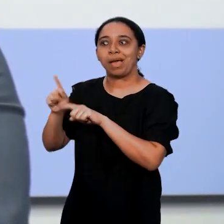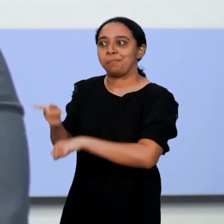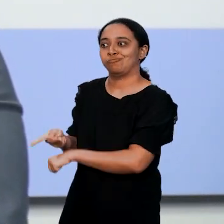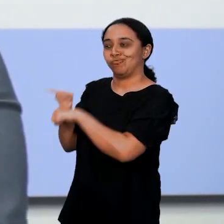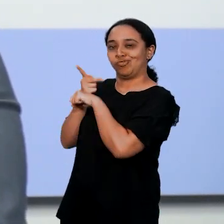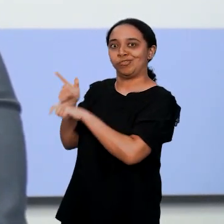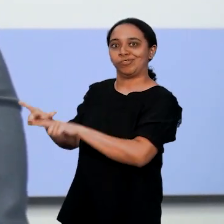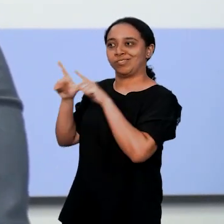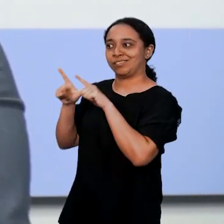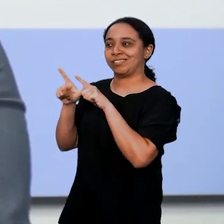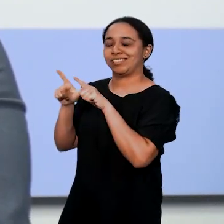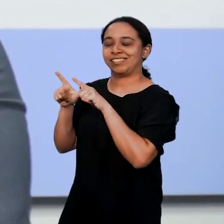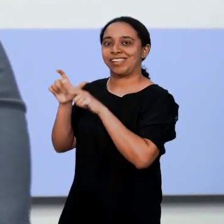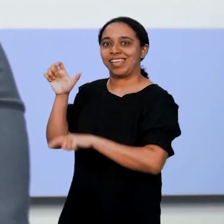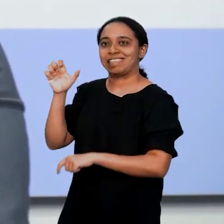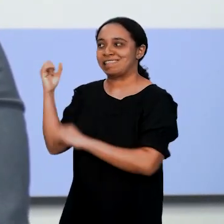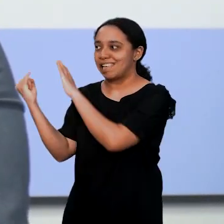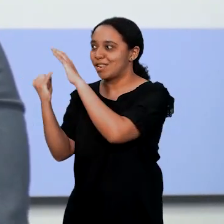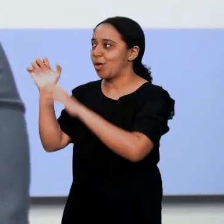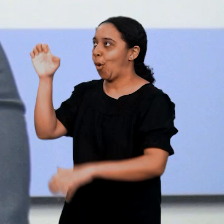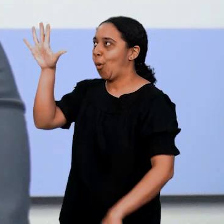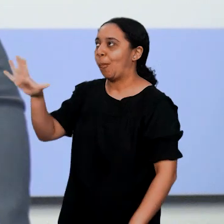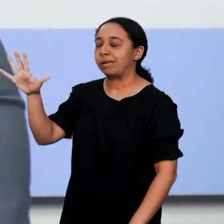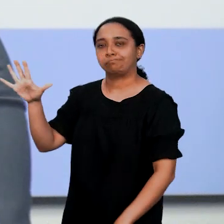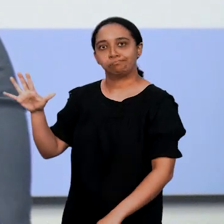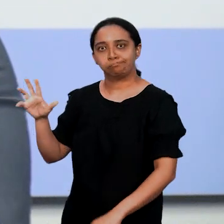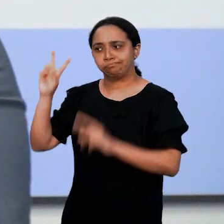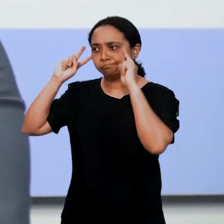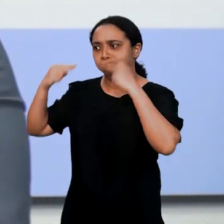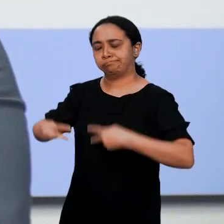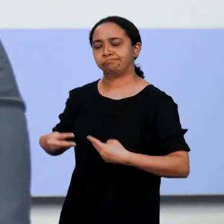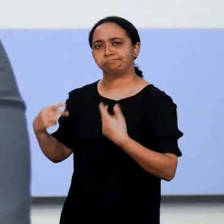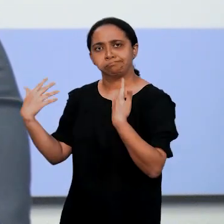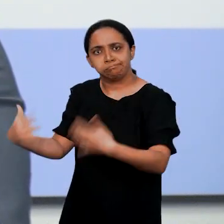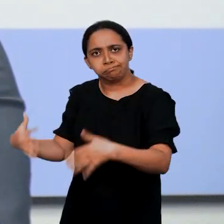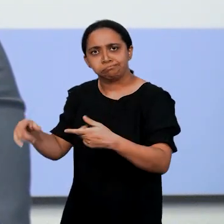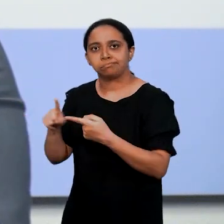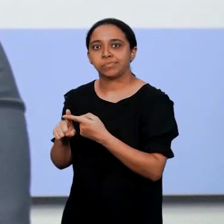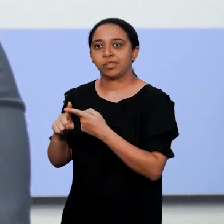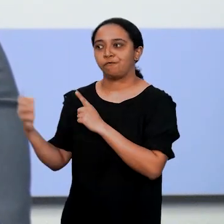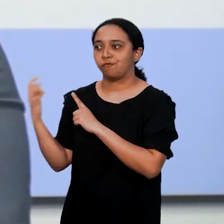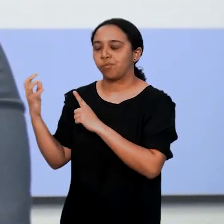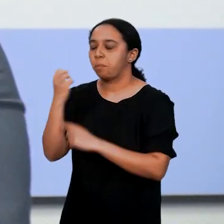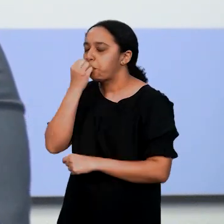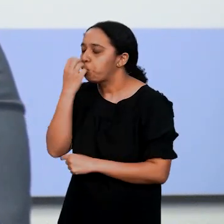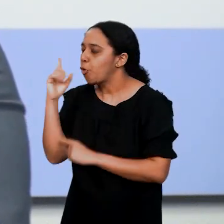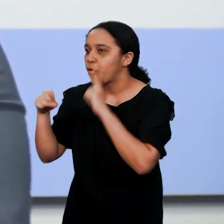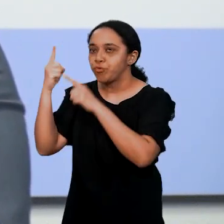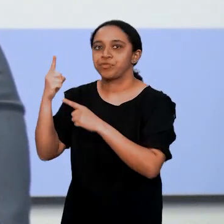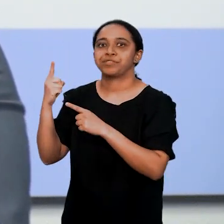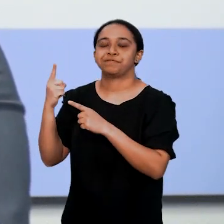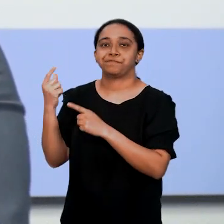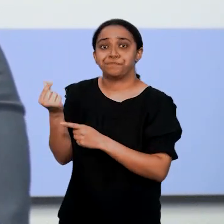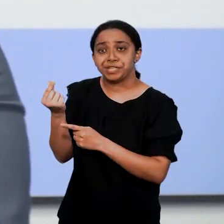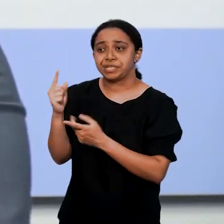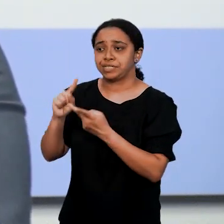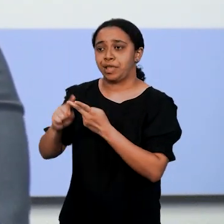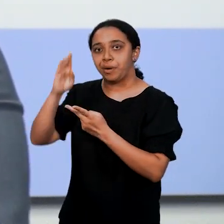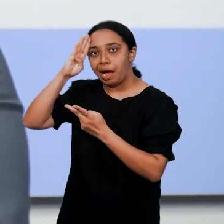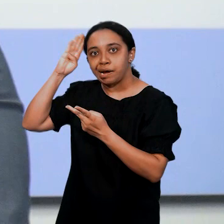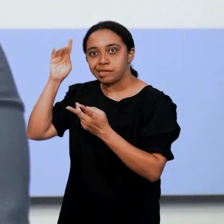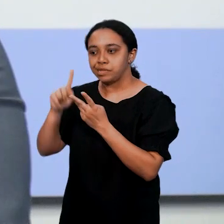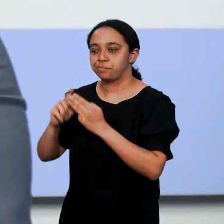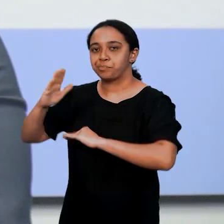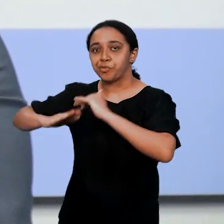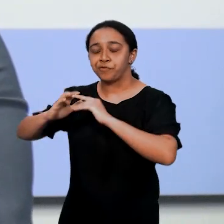tem um título que é internacional, da comunidade europeia, é evidente que o impacto social, financeiro e acadêmico desse aluno é